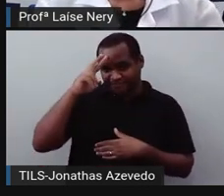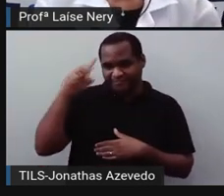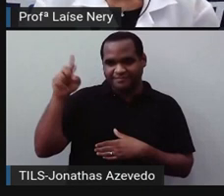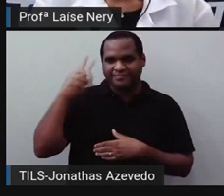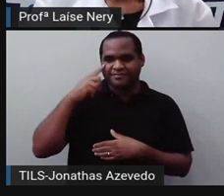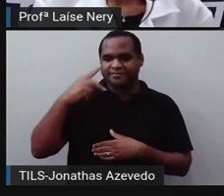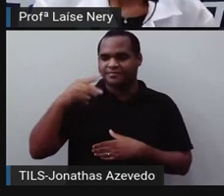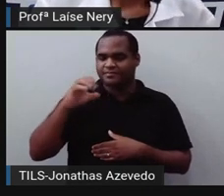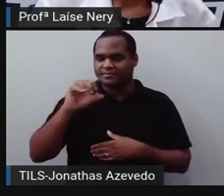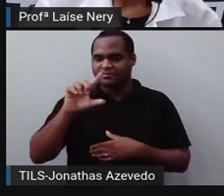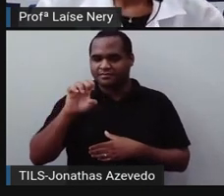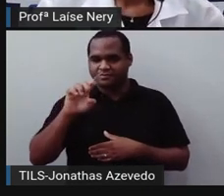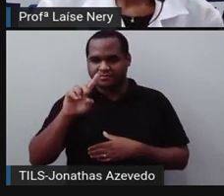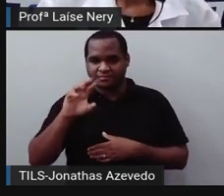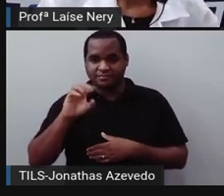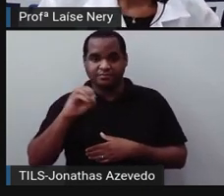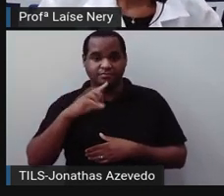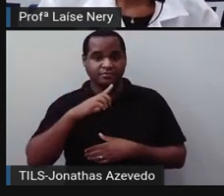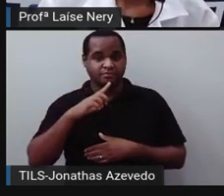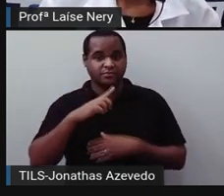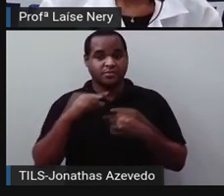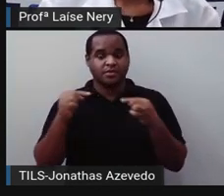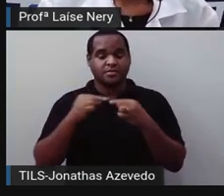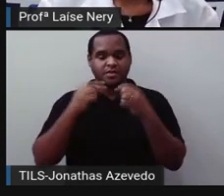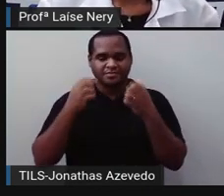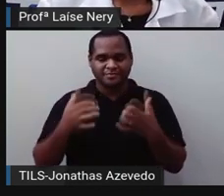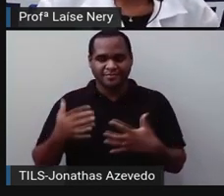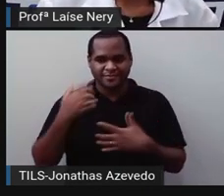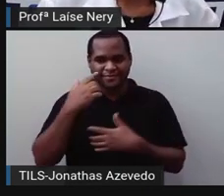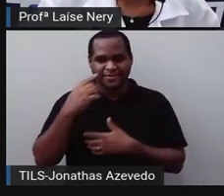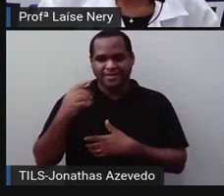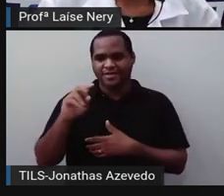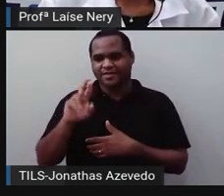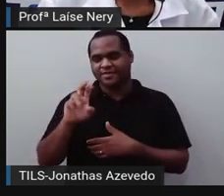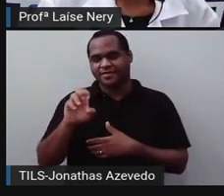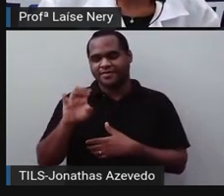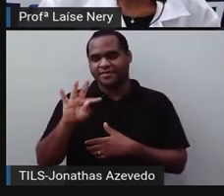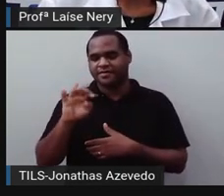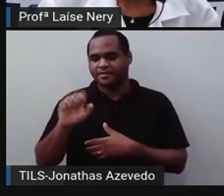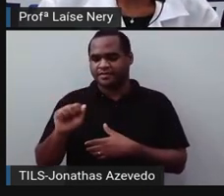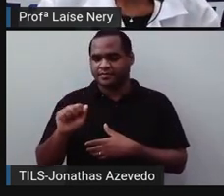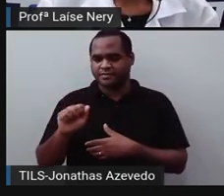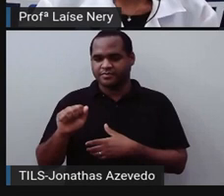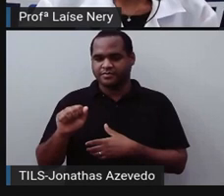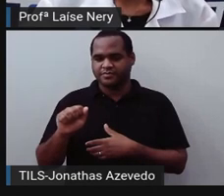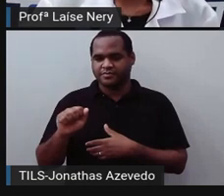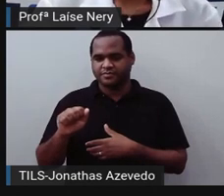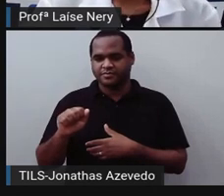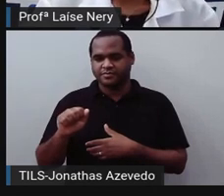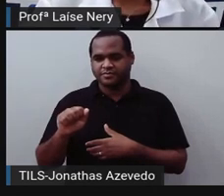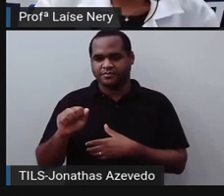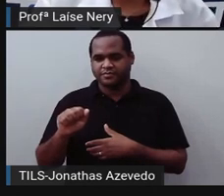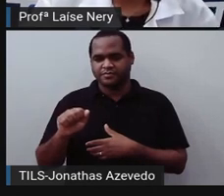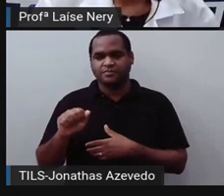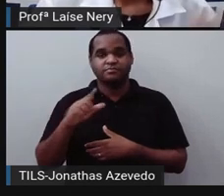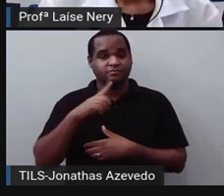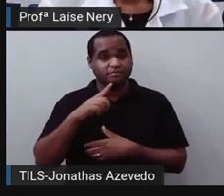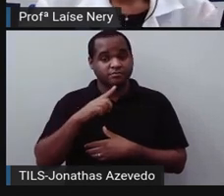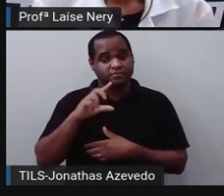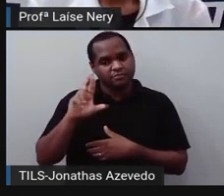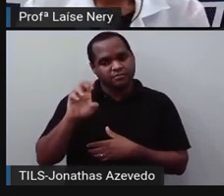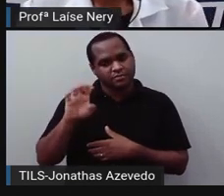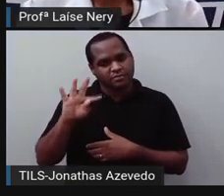são feitos apenas por partes retas e por faces retas.